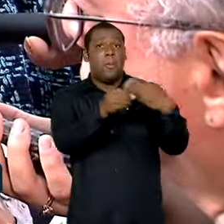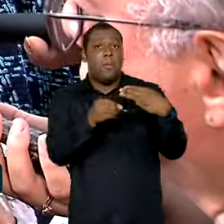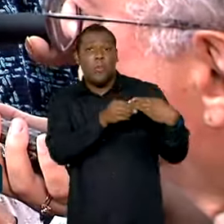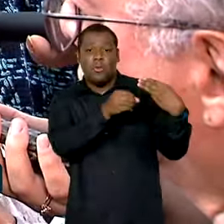priorizados.